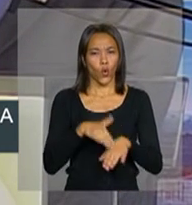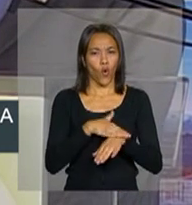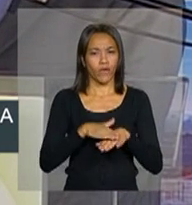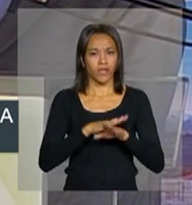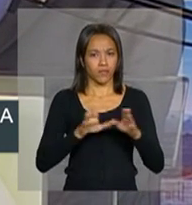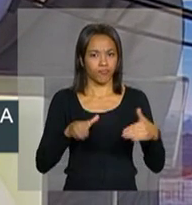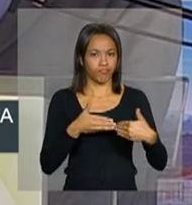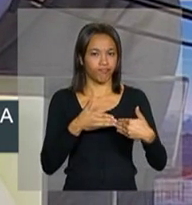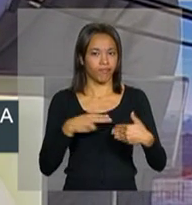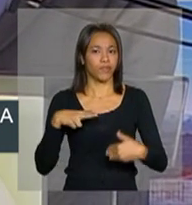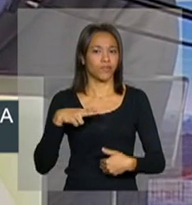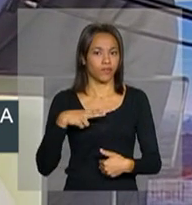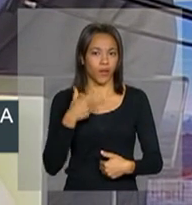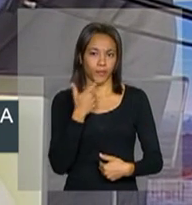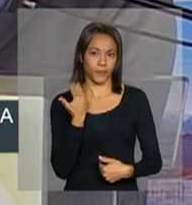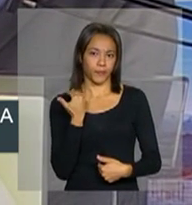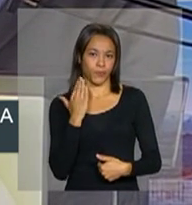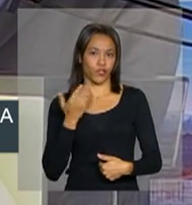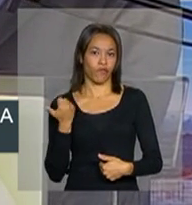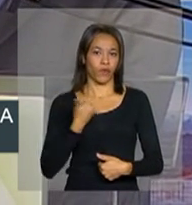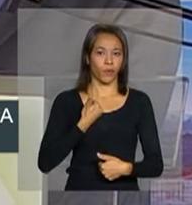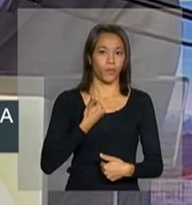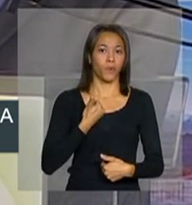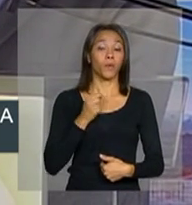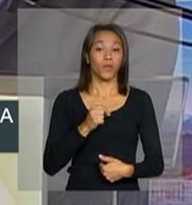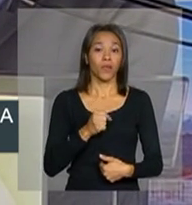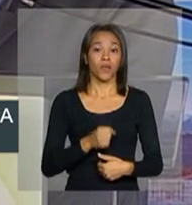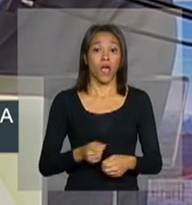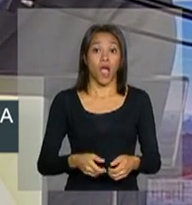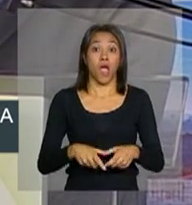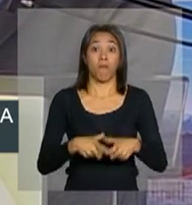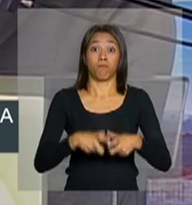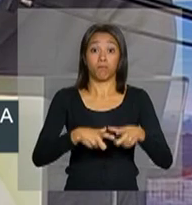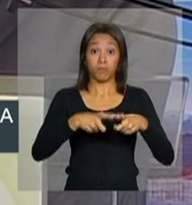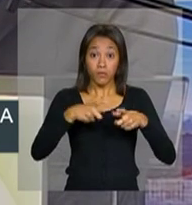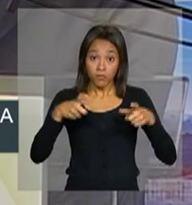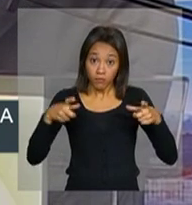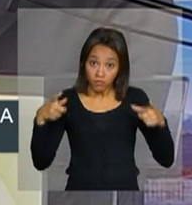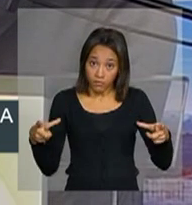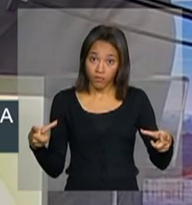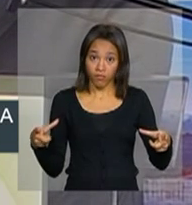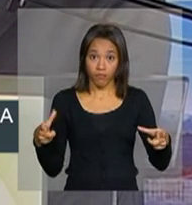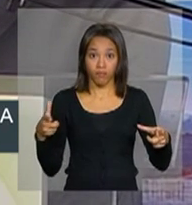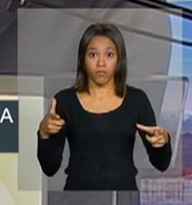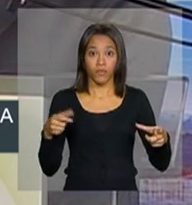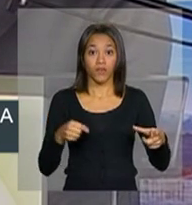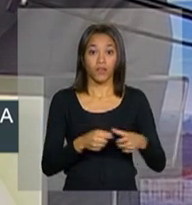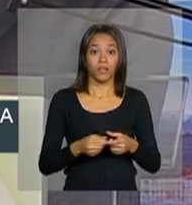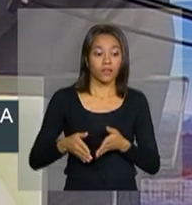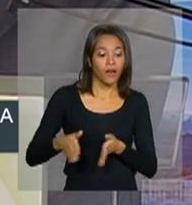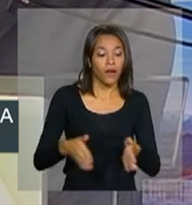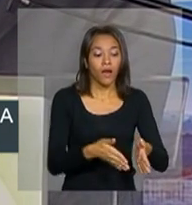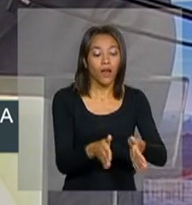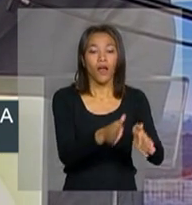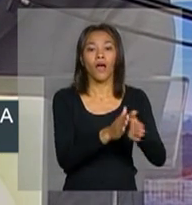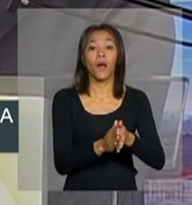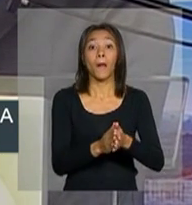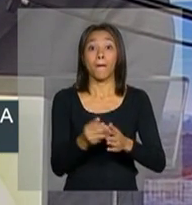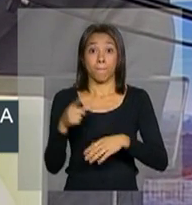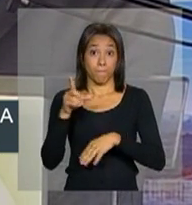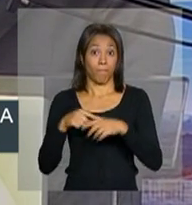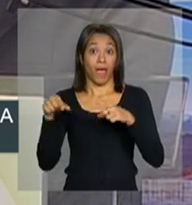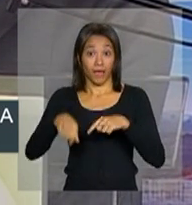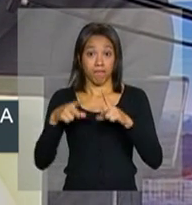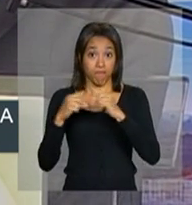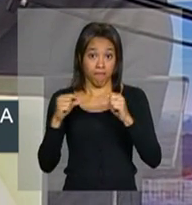há poucos momentos. Duplicação da rodovia Belém-Brasília, a BR